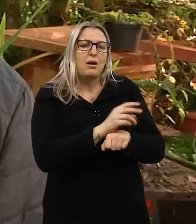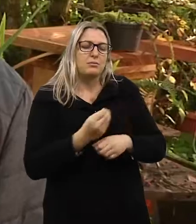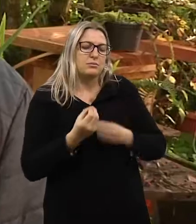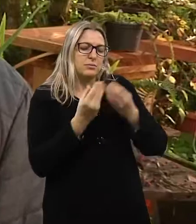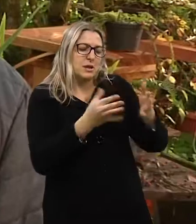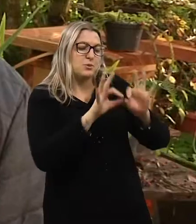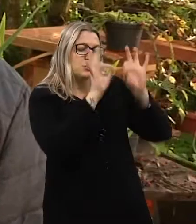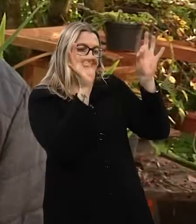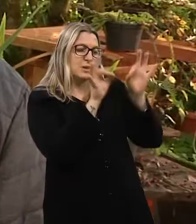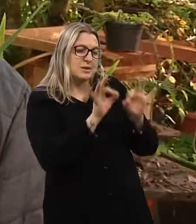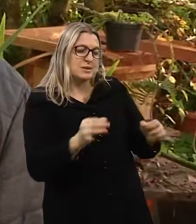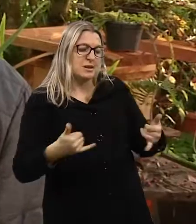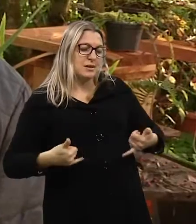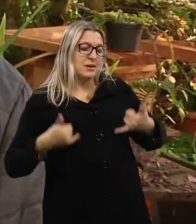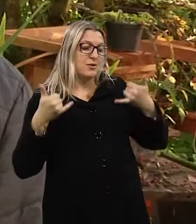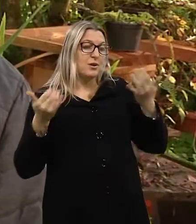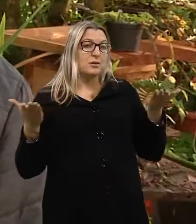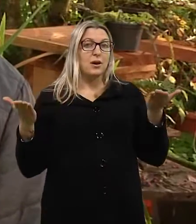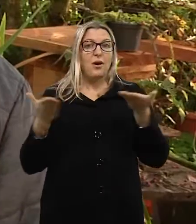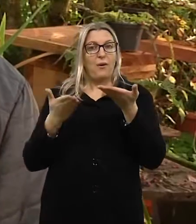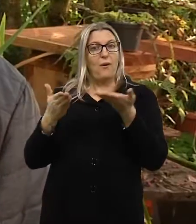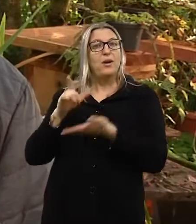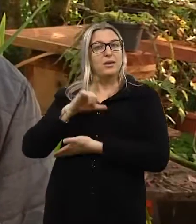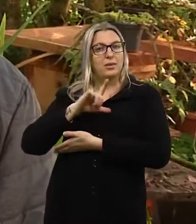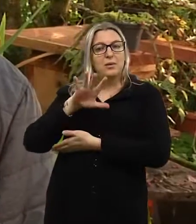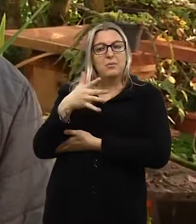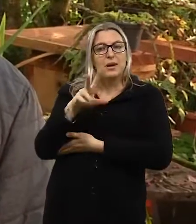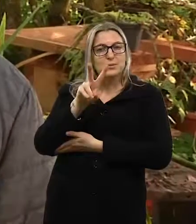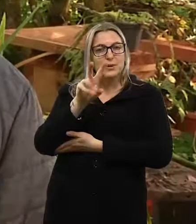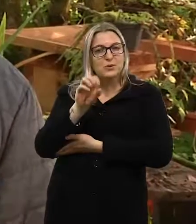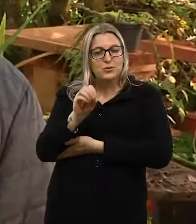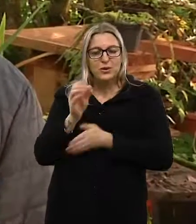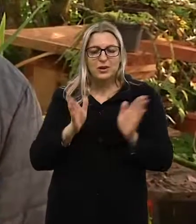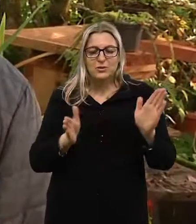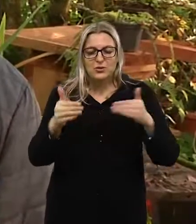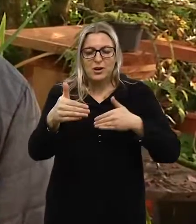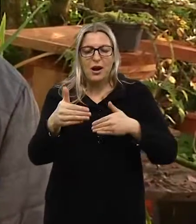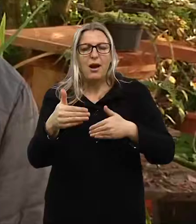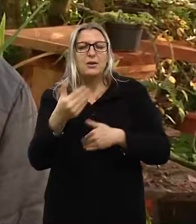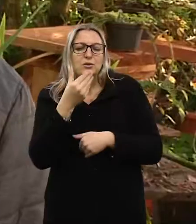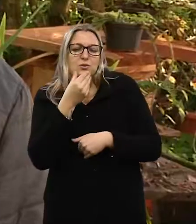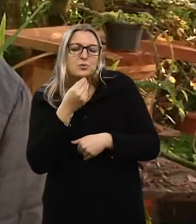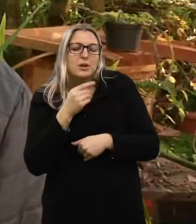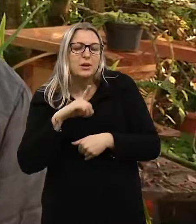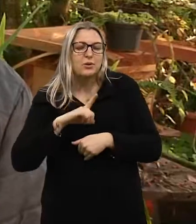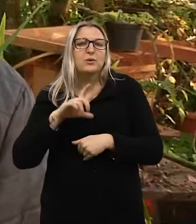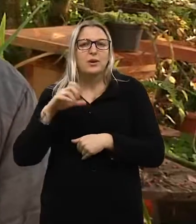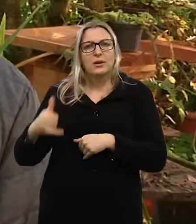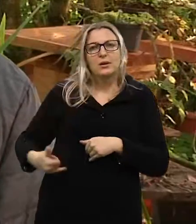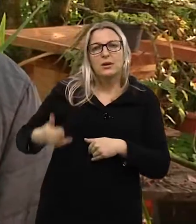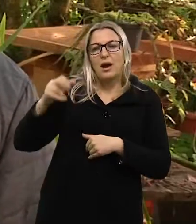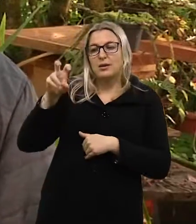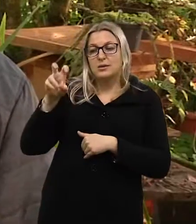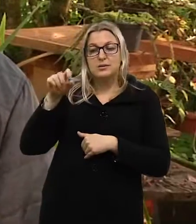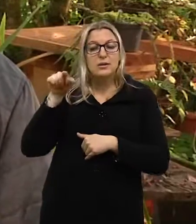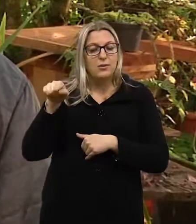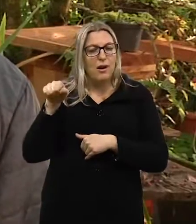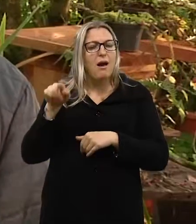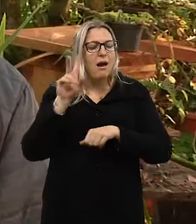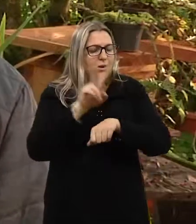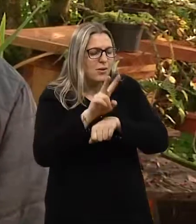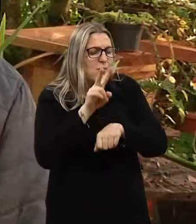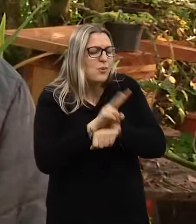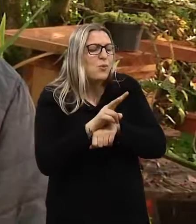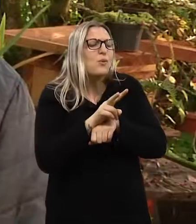abelha, né? Foi um aniversário que a gente deu para ele e hoje eles estão com umas 20 colmeias. E é ele, tem 5 anos, ele que cuida